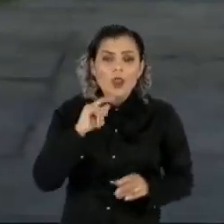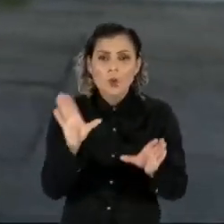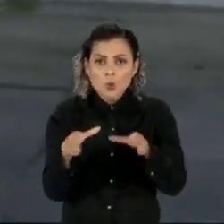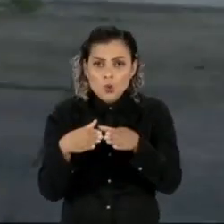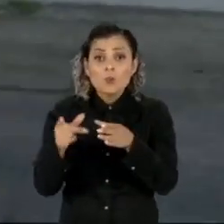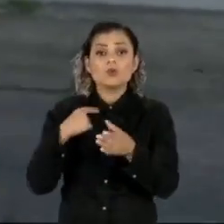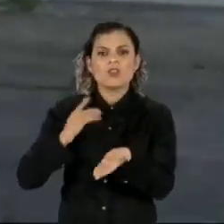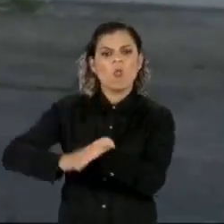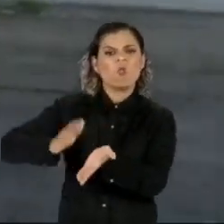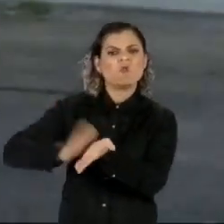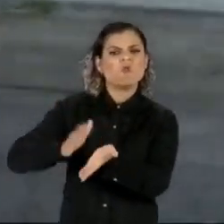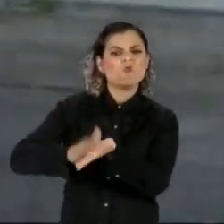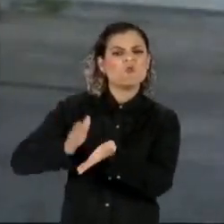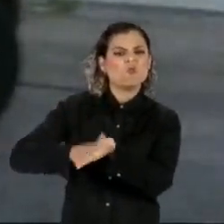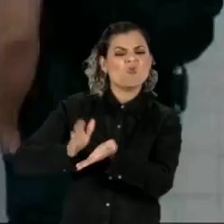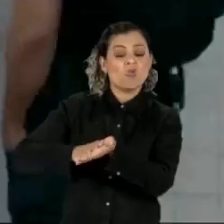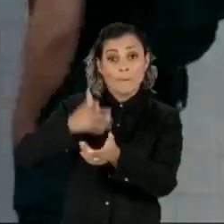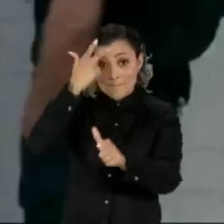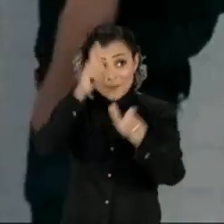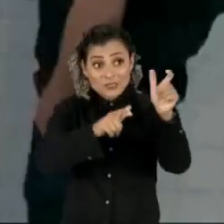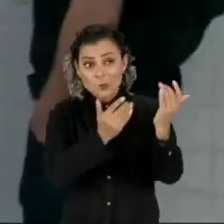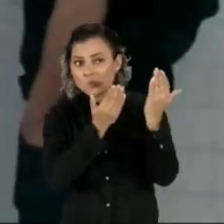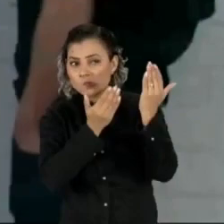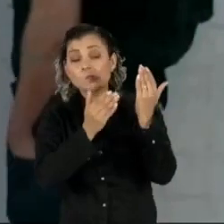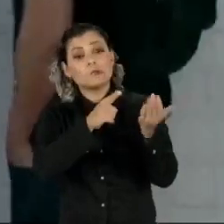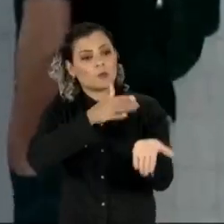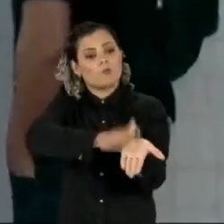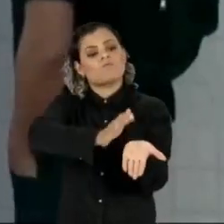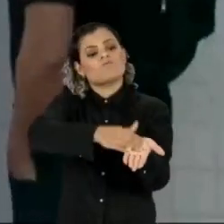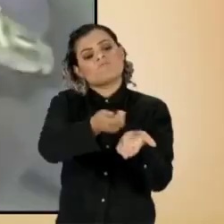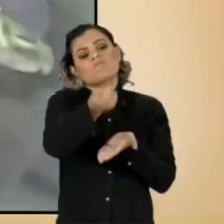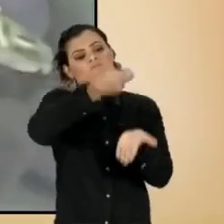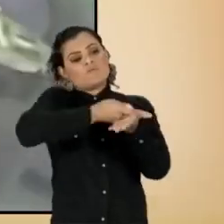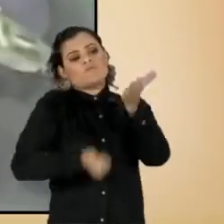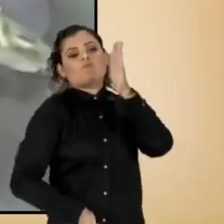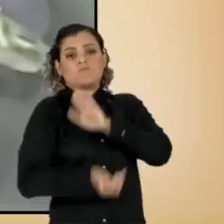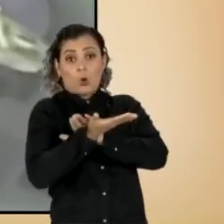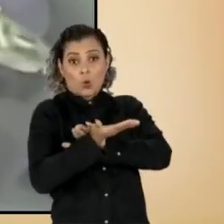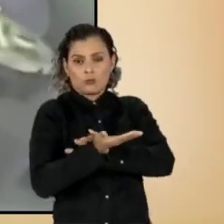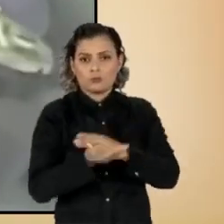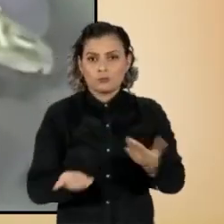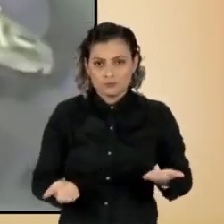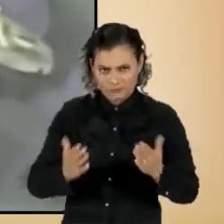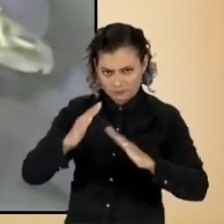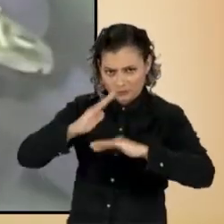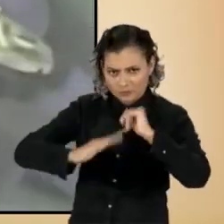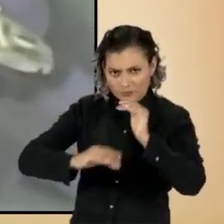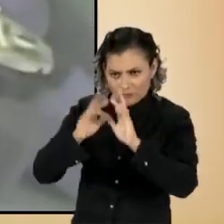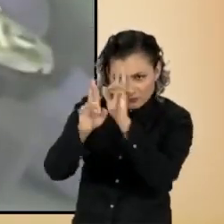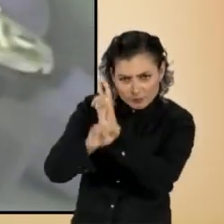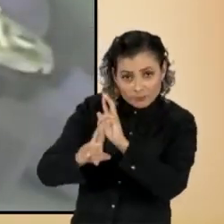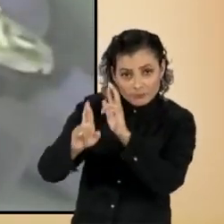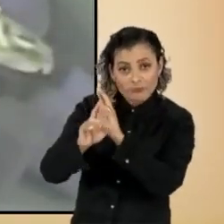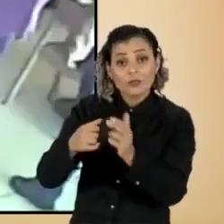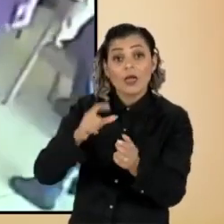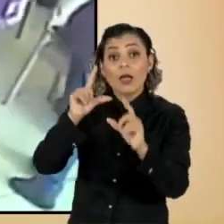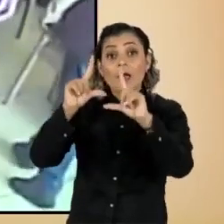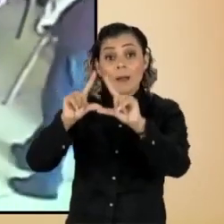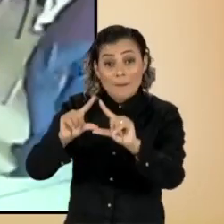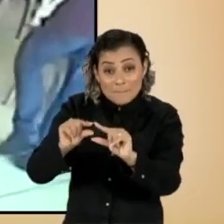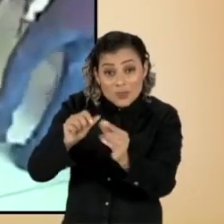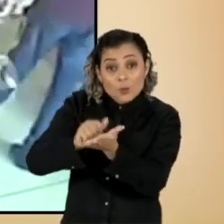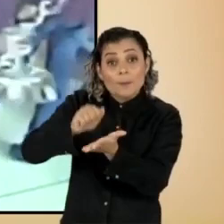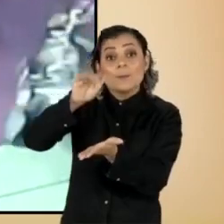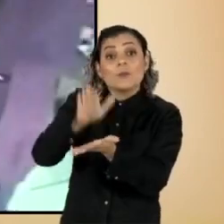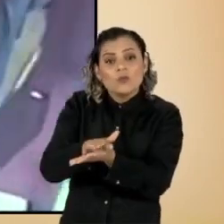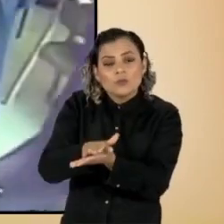extorquia dinheiro de investigados e réus da própria Lava Jato. Os auditores se ofereciam para diminuir as multas aplicadas